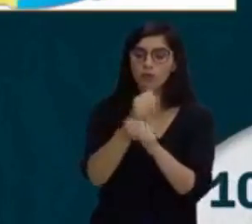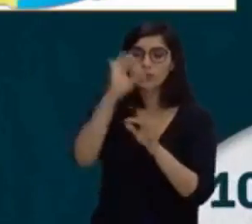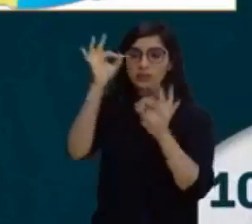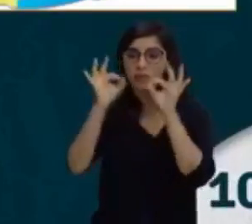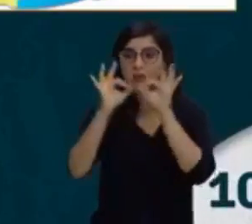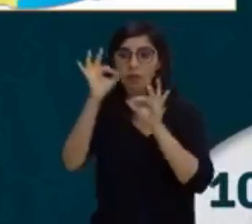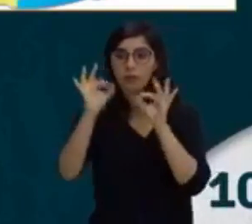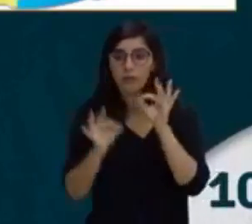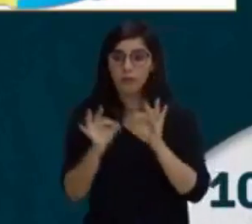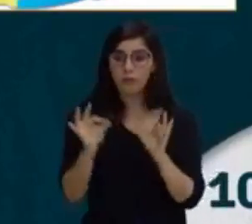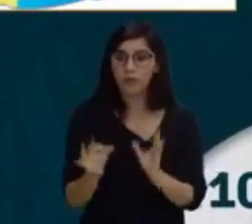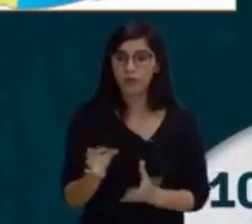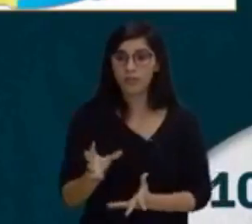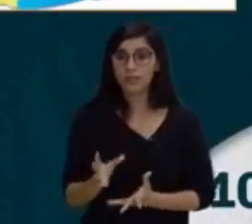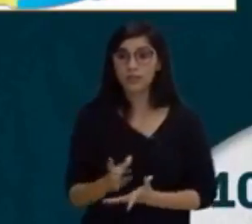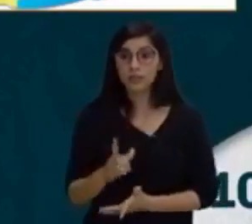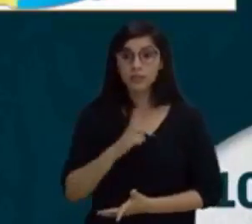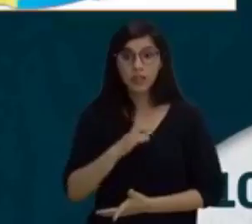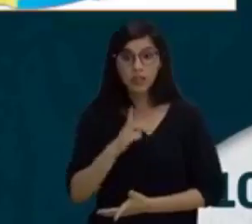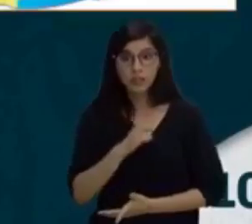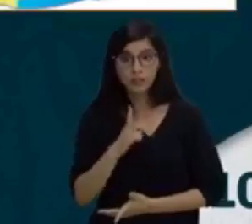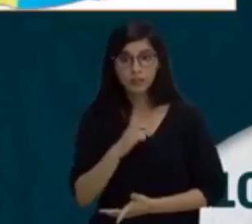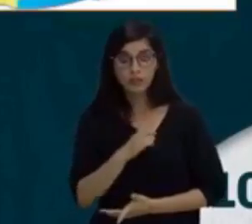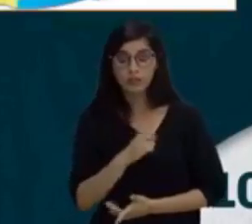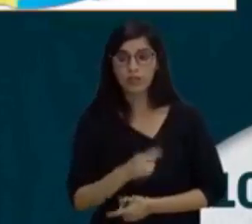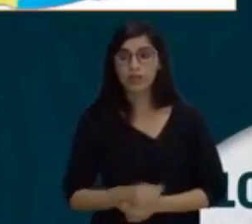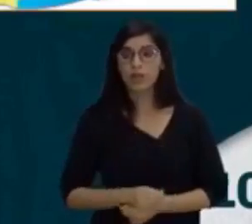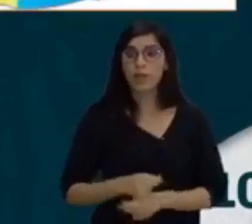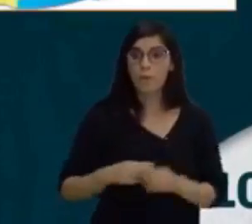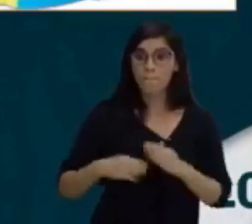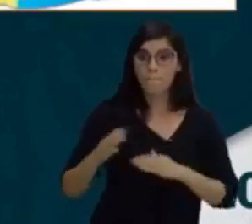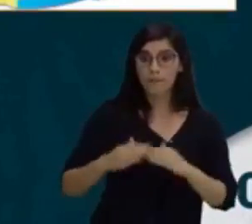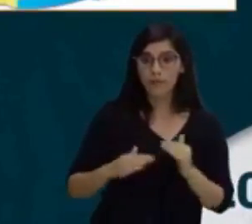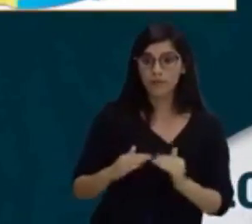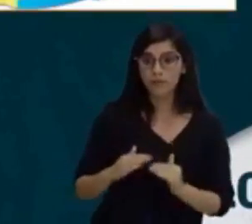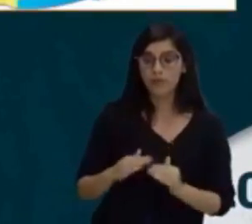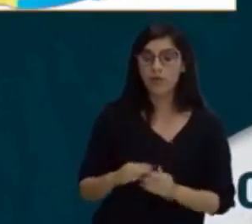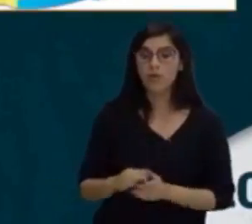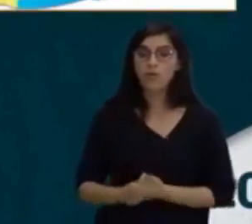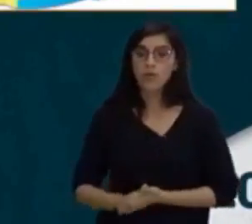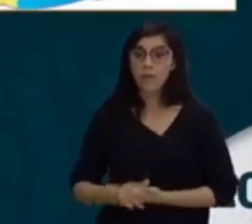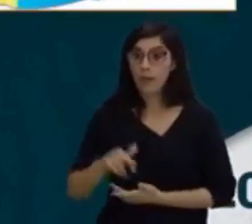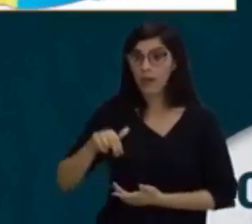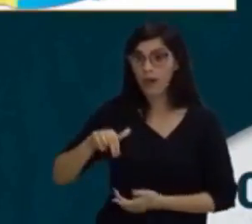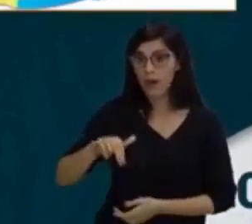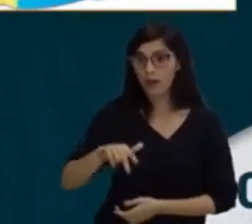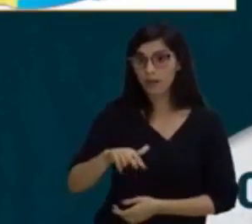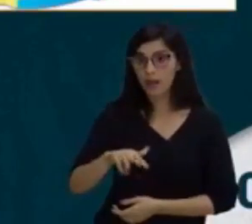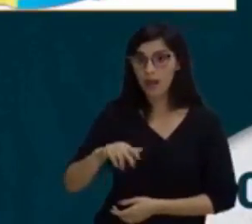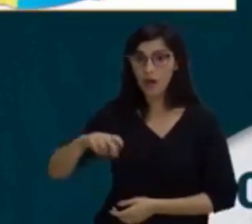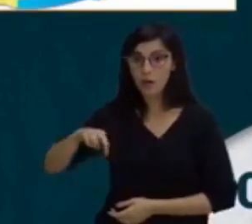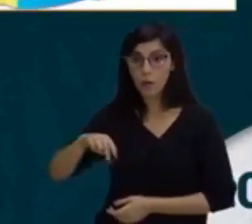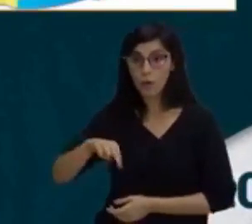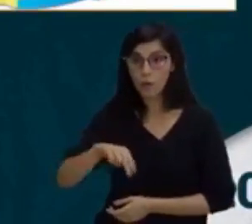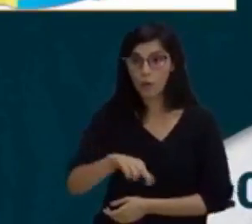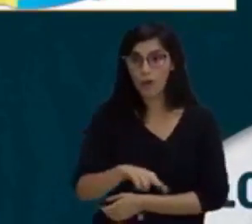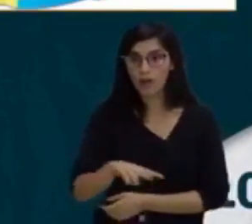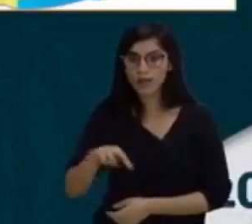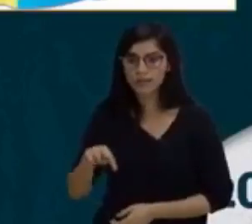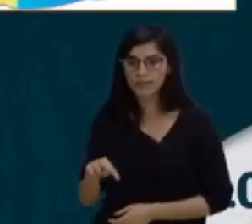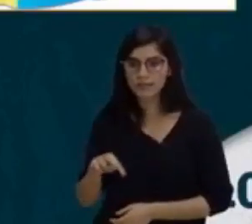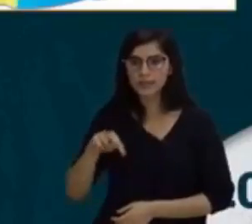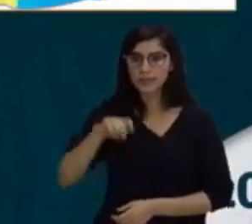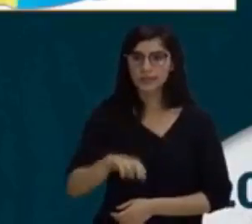desempenham uma função. Por exemplo, andar, correr, saltitar, saltar, segurar, lançar,